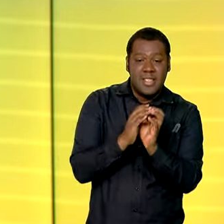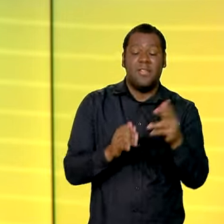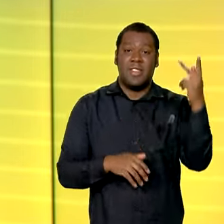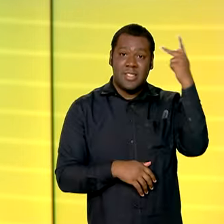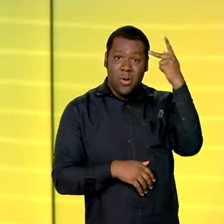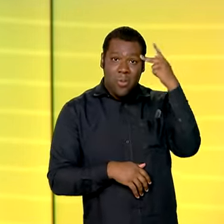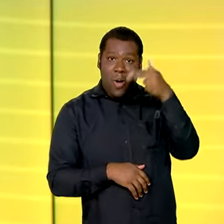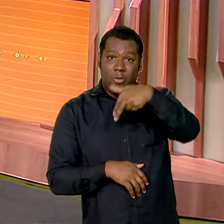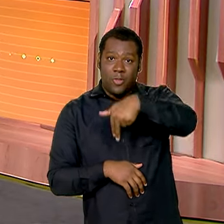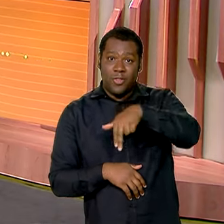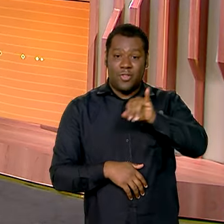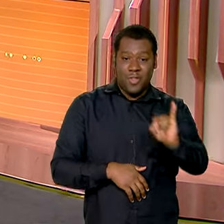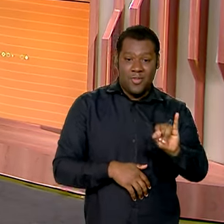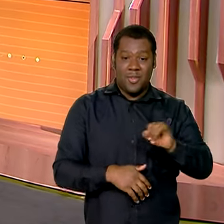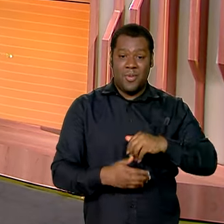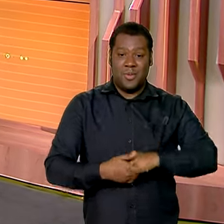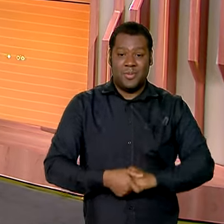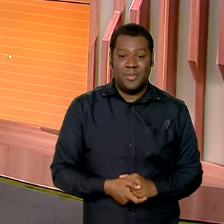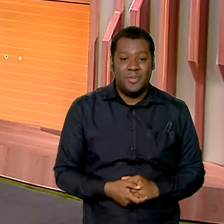no Rio de Janeiro.